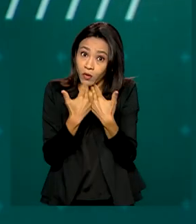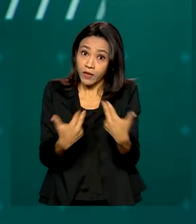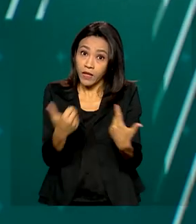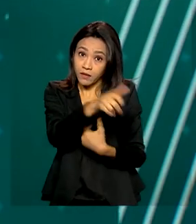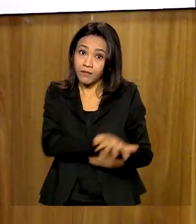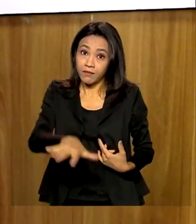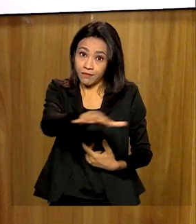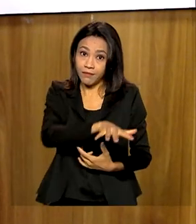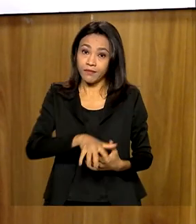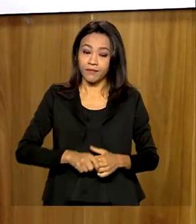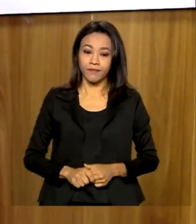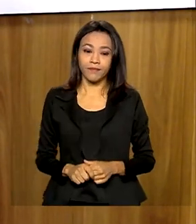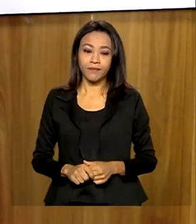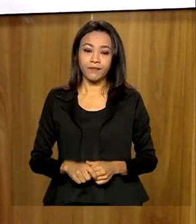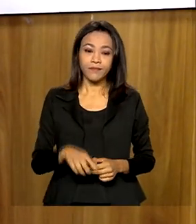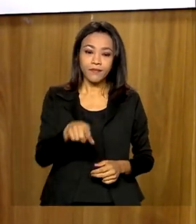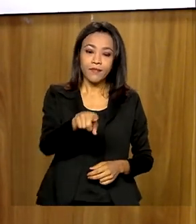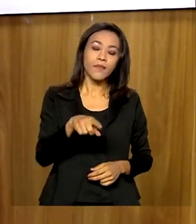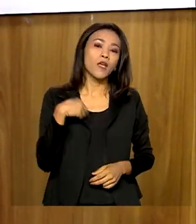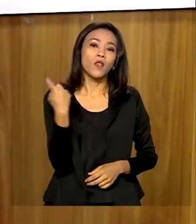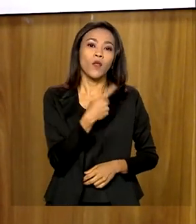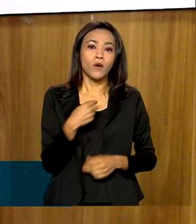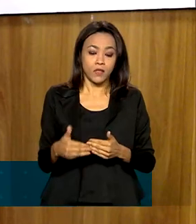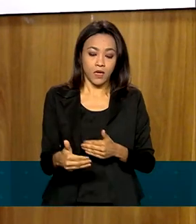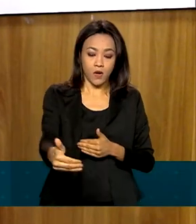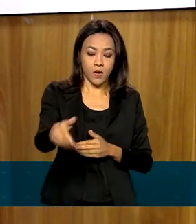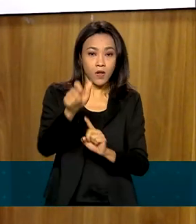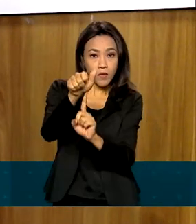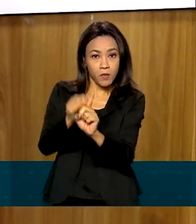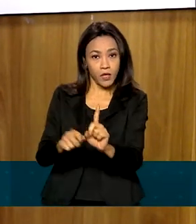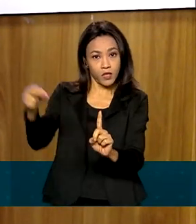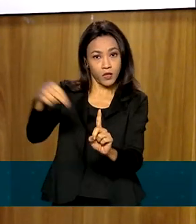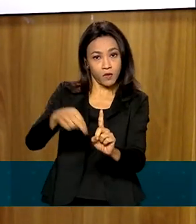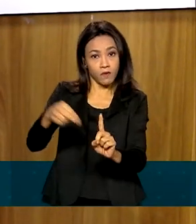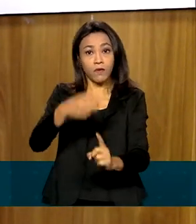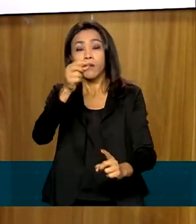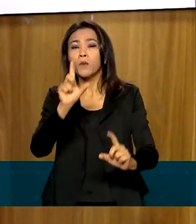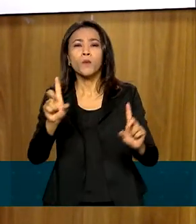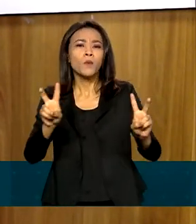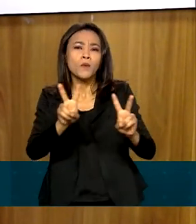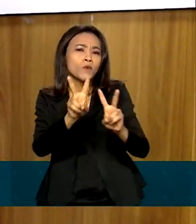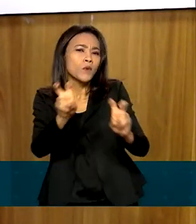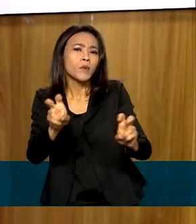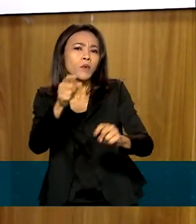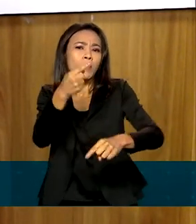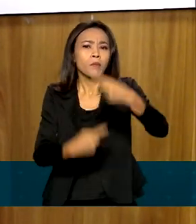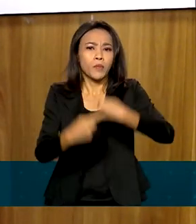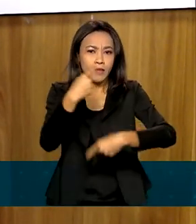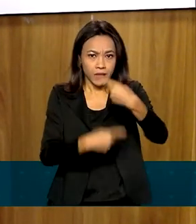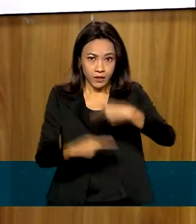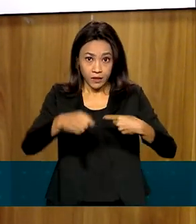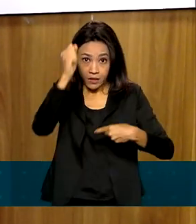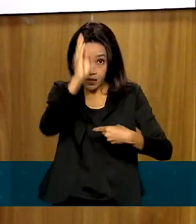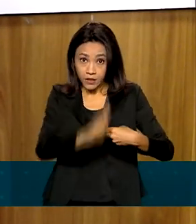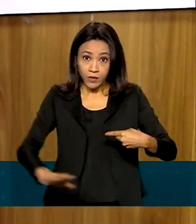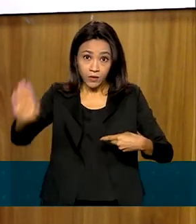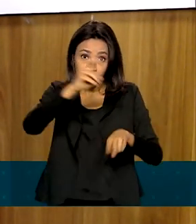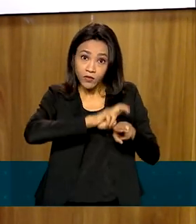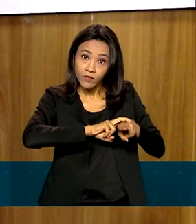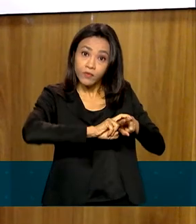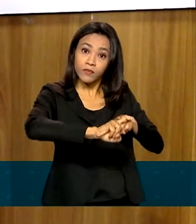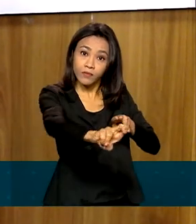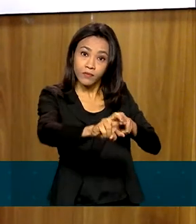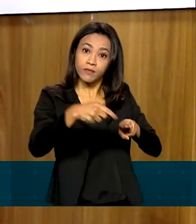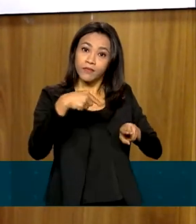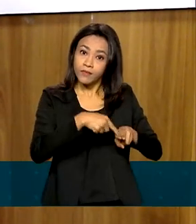setor. Nós vamos agora, no mês de novembro, trazer também uma política nacional de fomento ao transporte ferroviário de passageiros. Ou